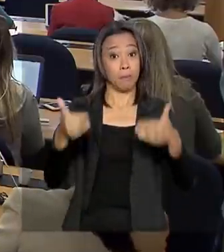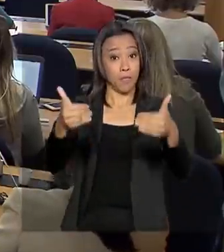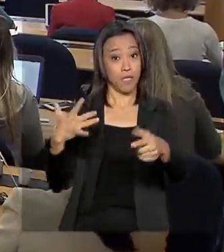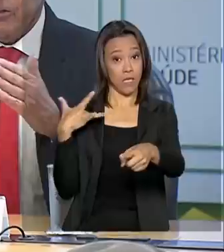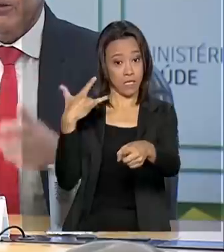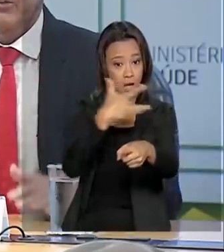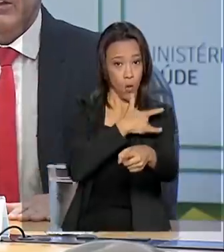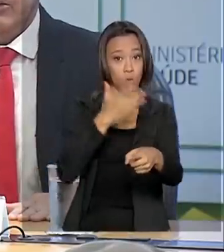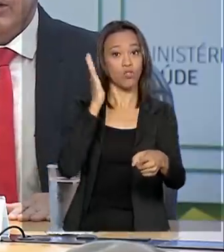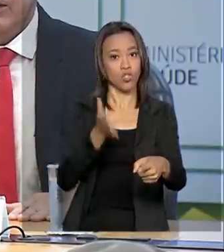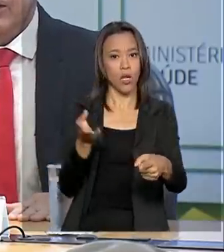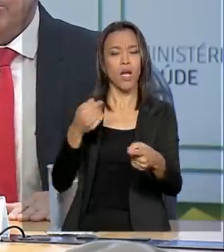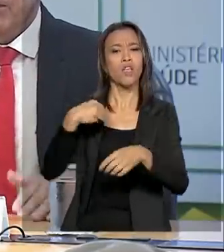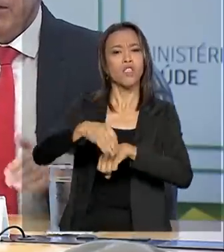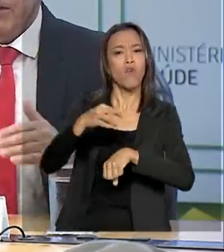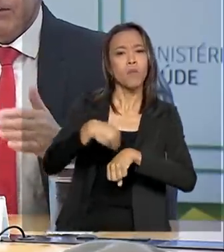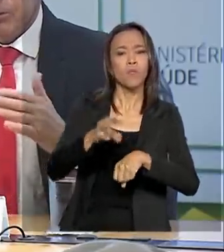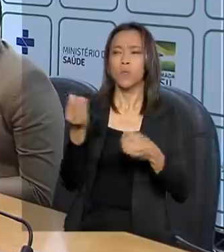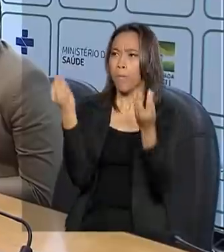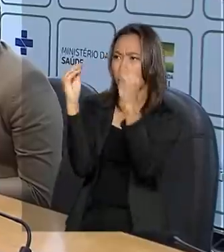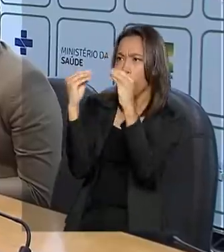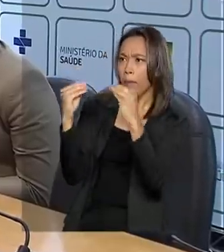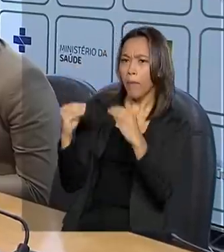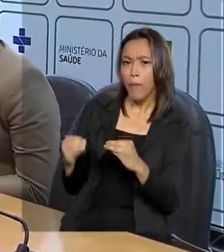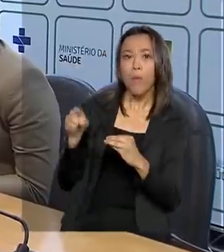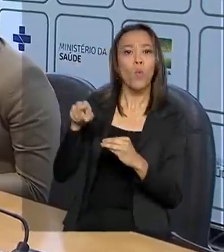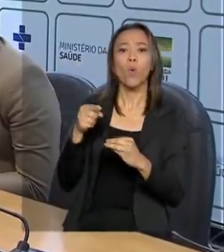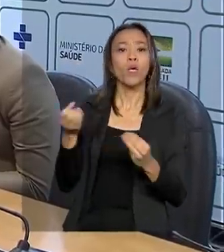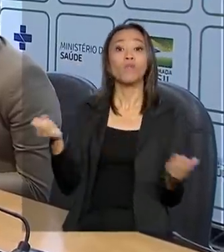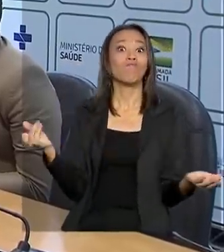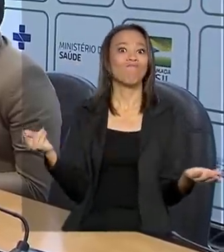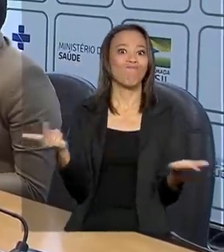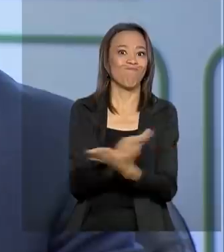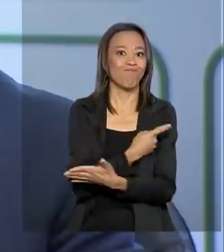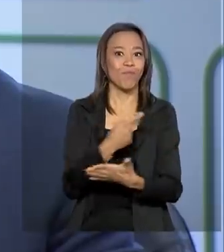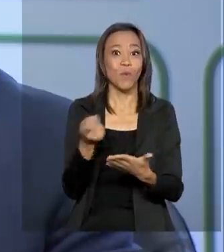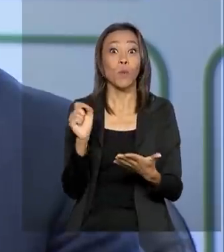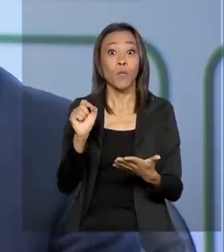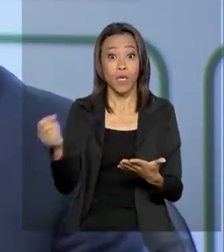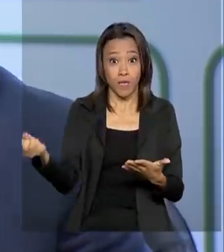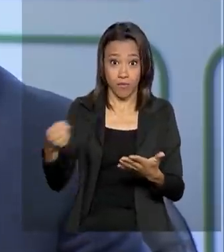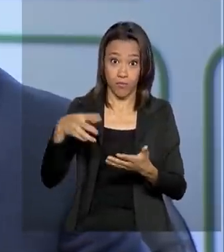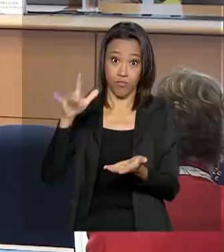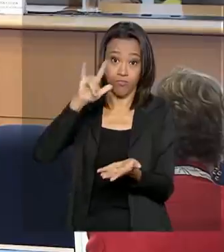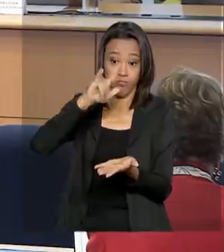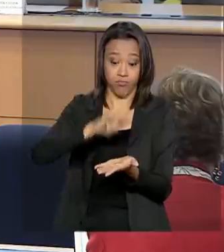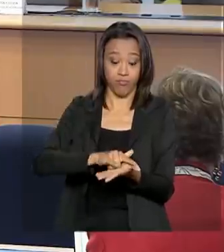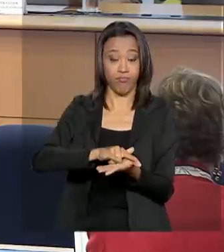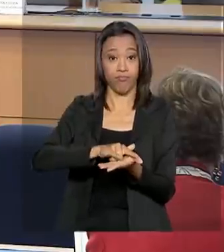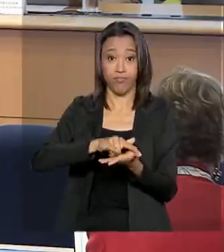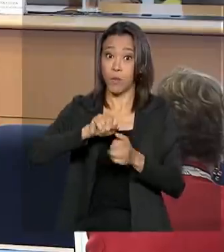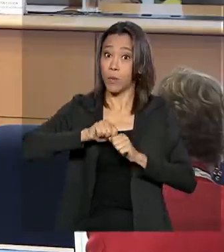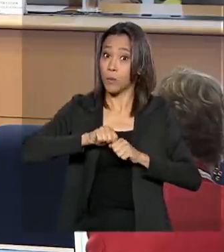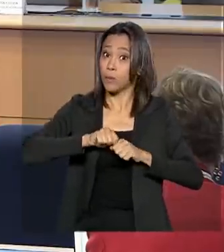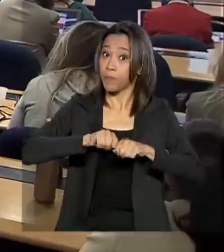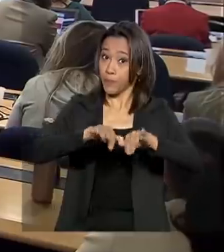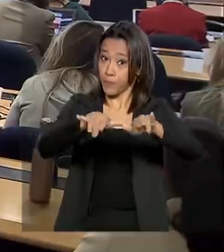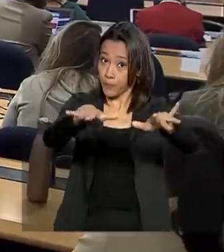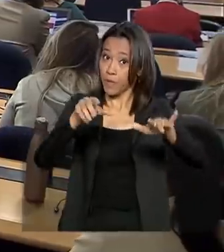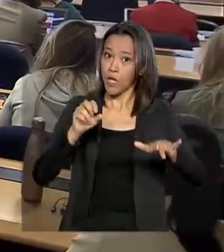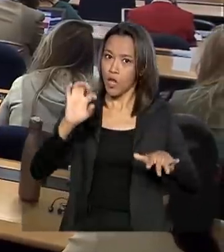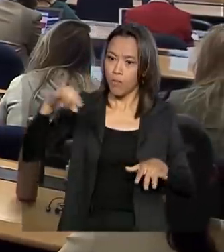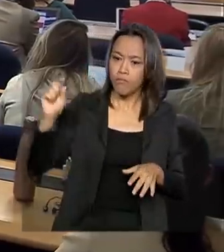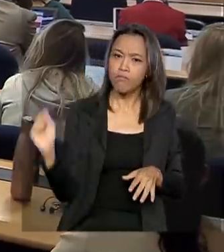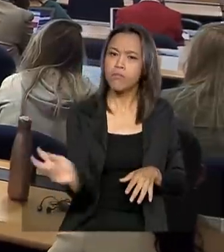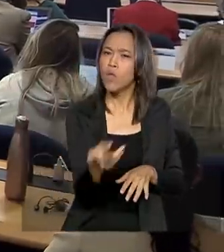passa a atualizar diariamente a situação do novo coronavírus no Brasil. Nove casos suspeitos da doença estão sendo